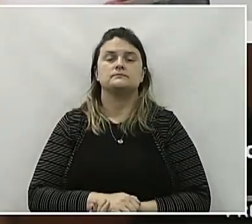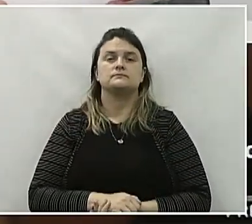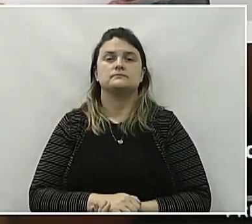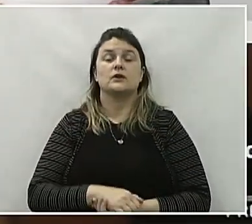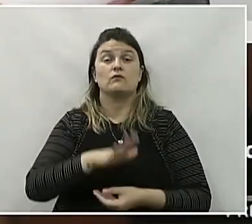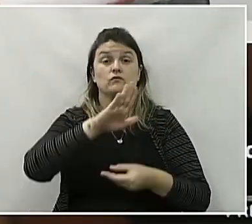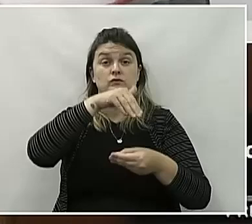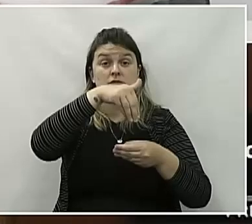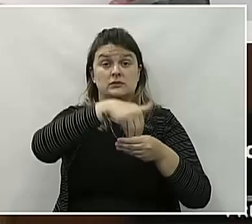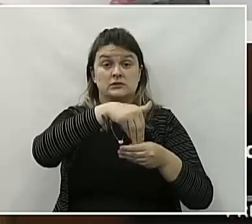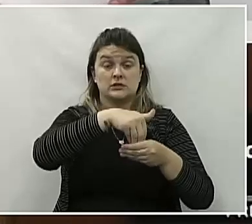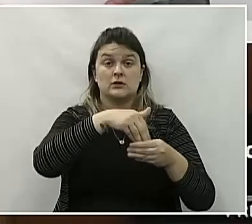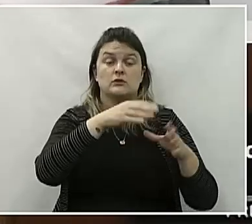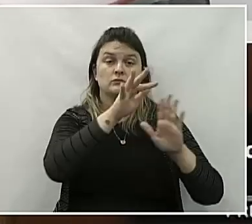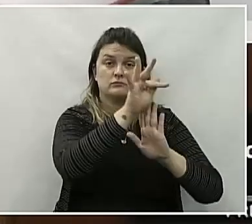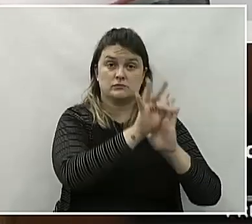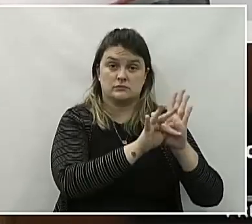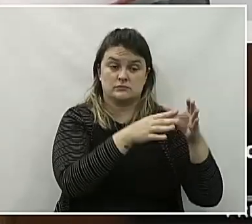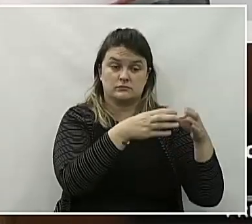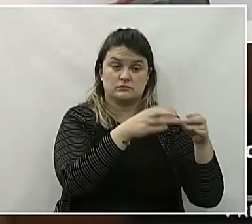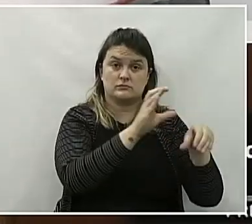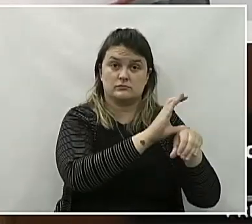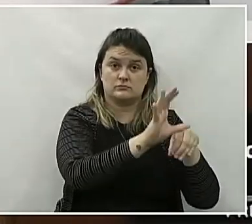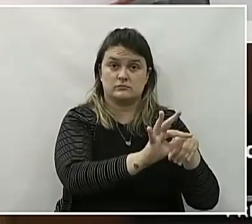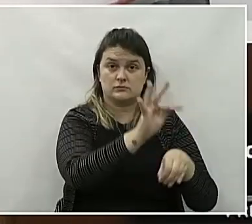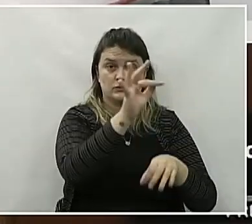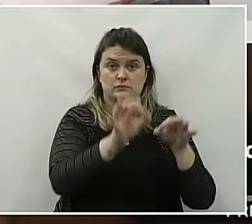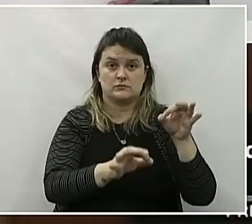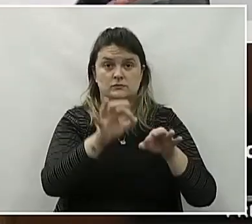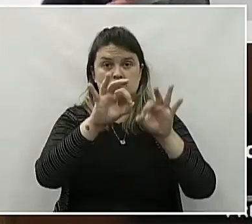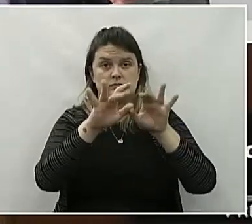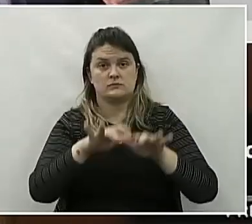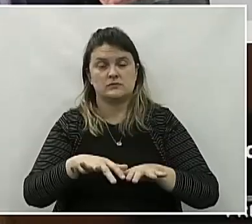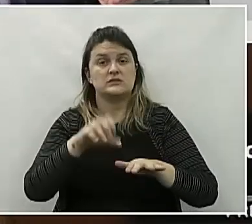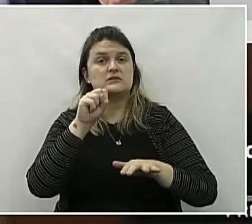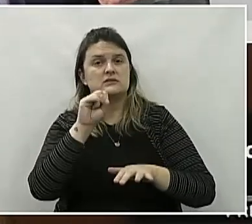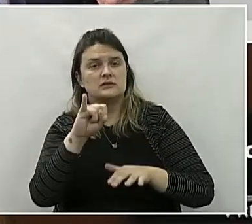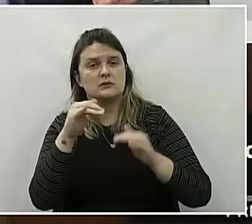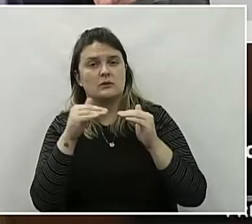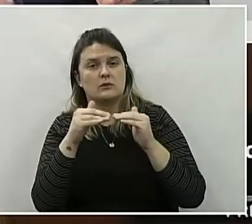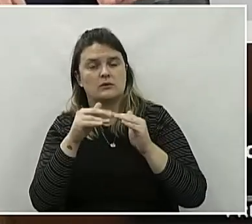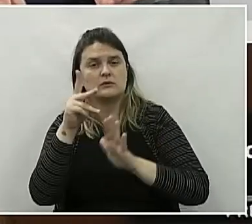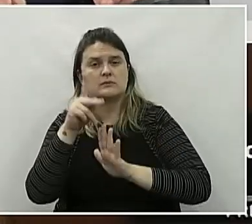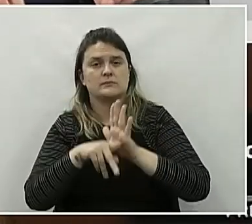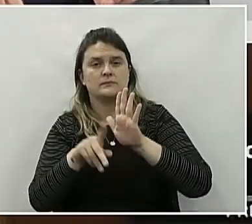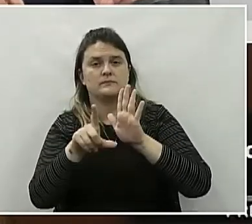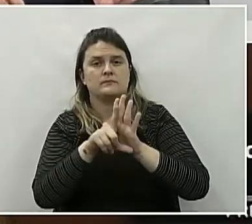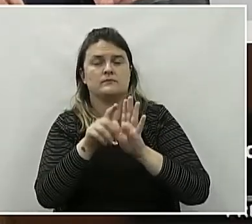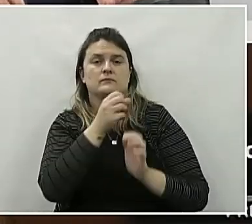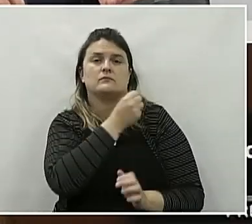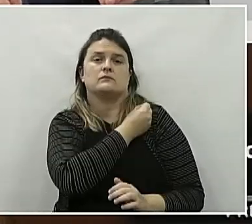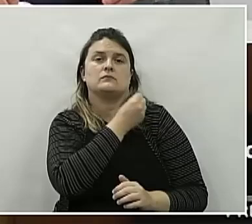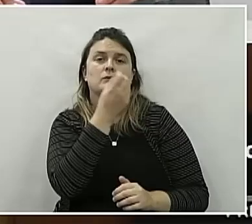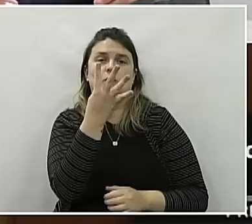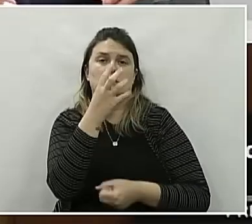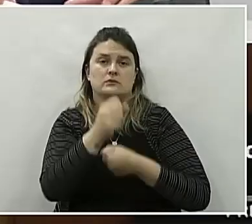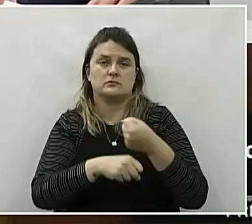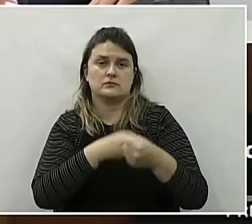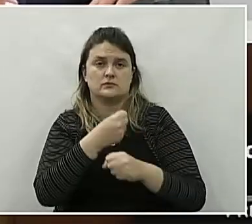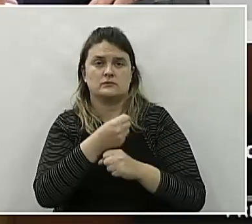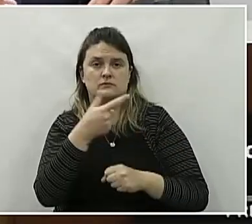Votação do parecer fundamentado da Comissão de Constituição, Justiça e Redação Final, favorável ao projeto de lei ordinária número 4